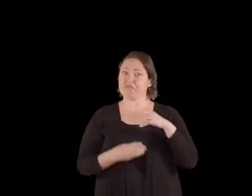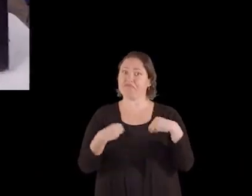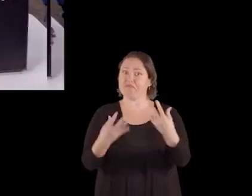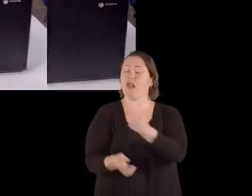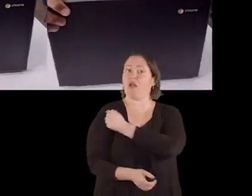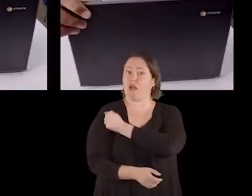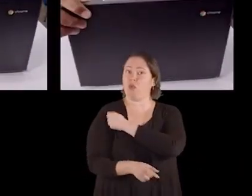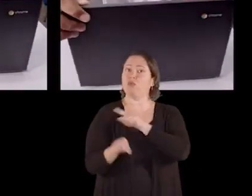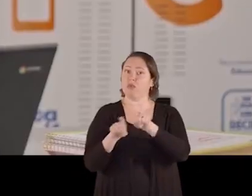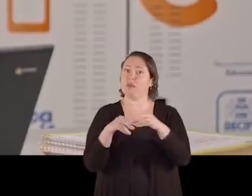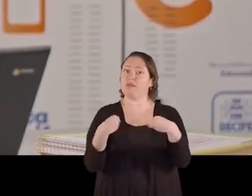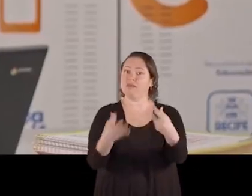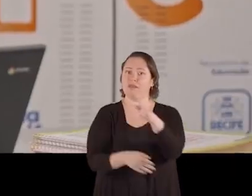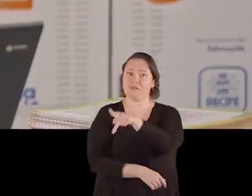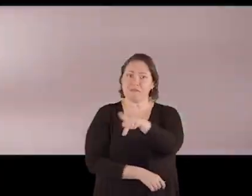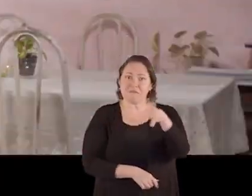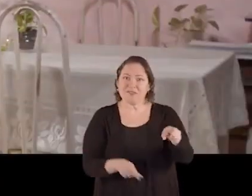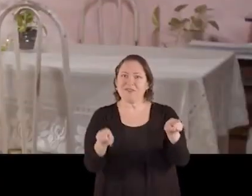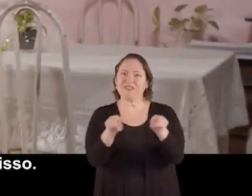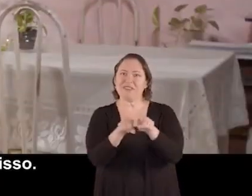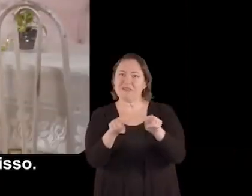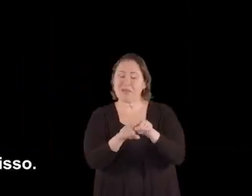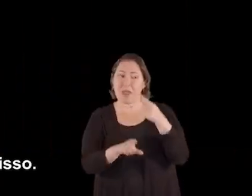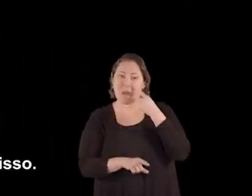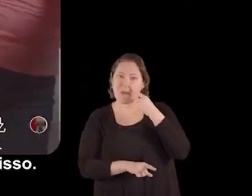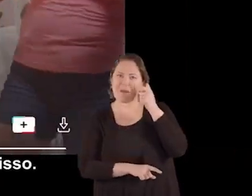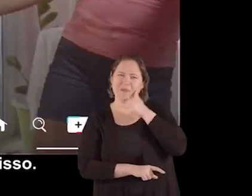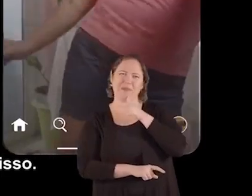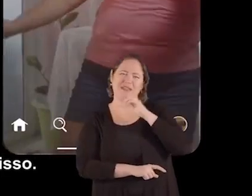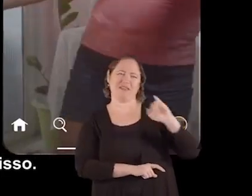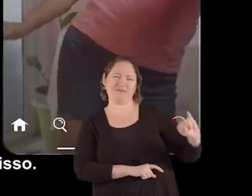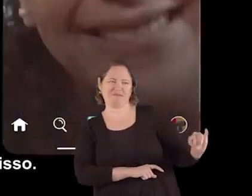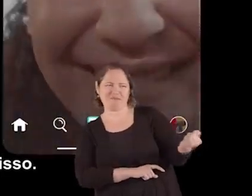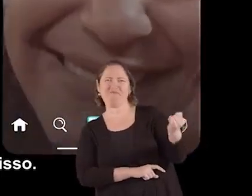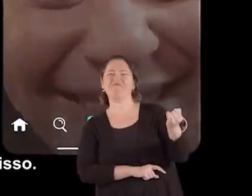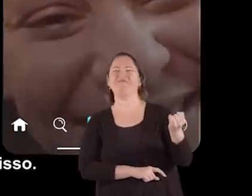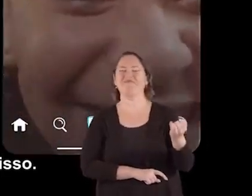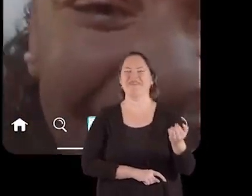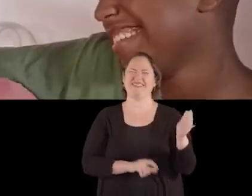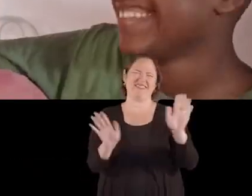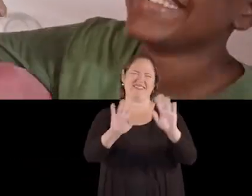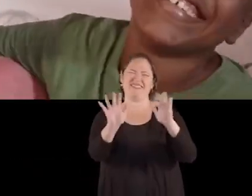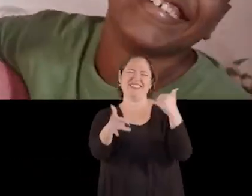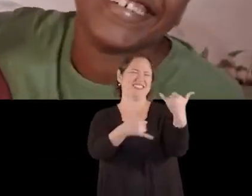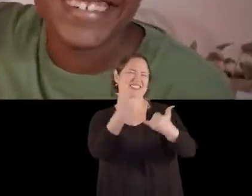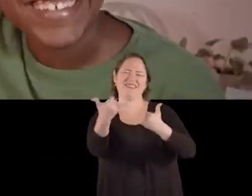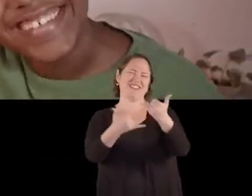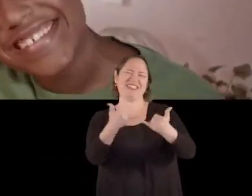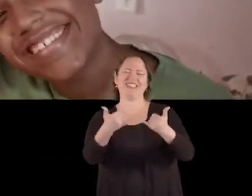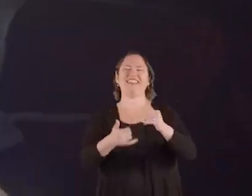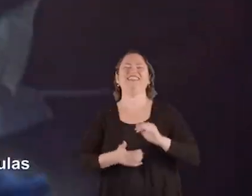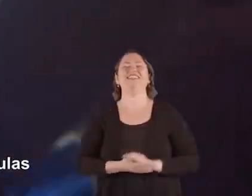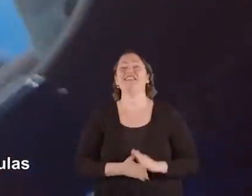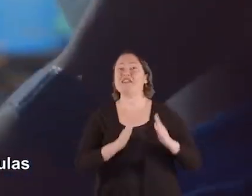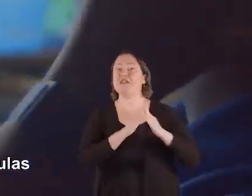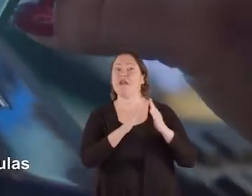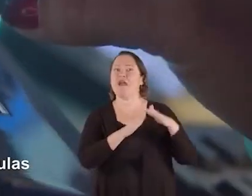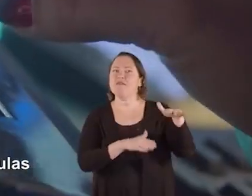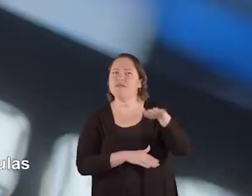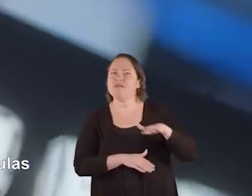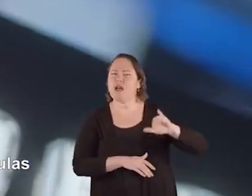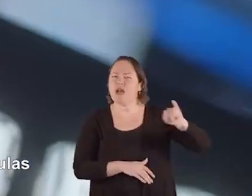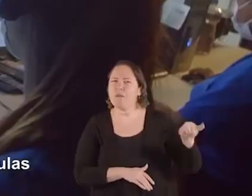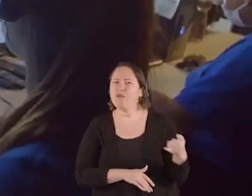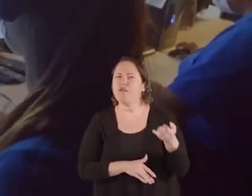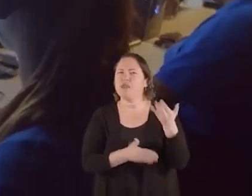para o estudante e já está chegando para o professor. Olha para aí, até amanhã está curtindo tudo isso. Brincadeira, galera. Em casa,